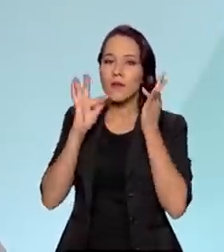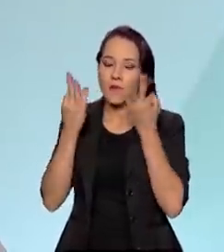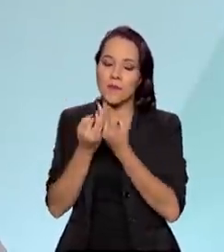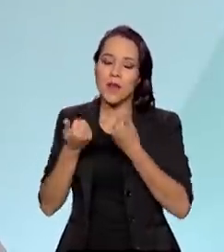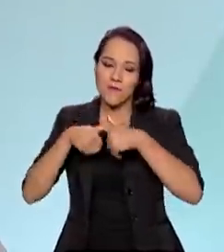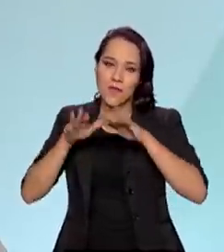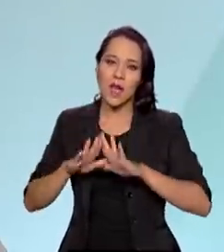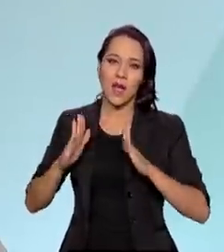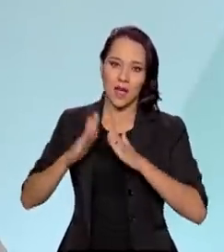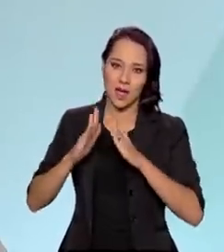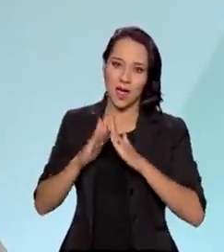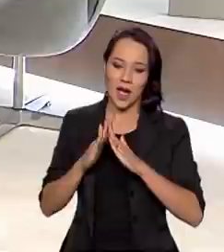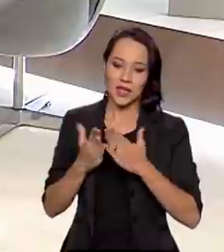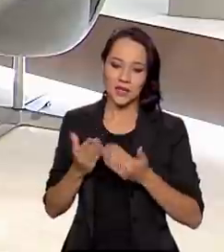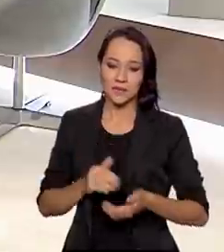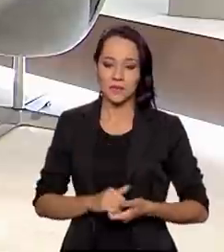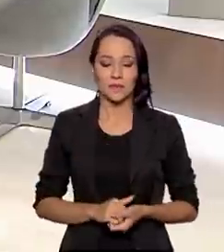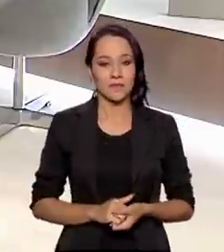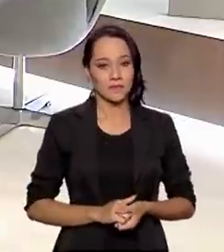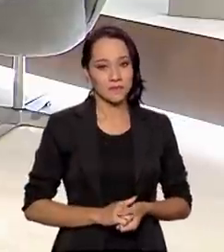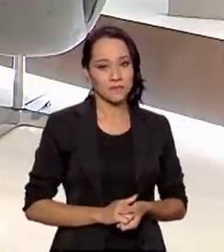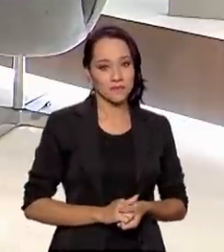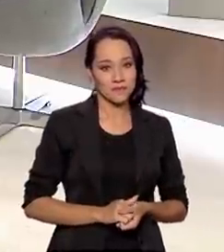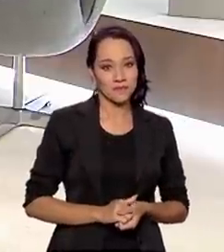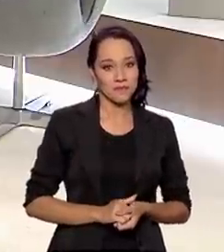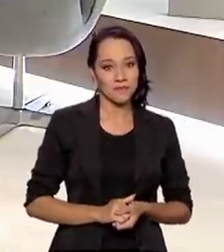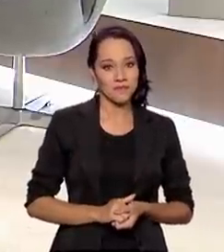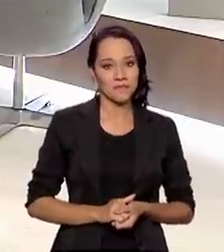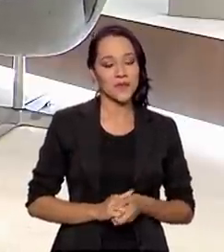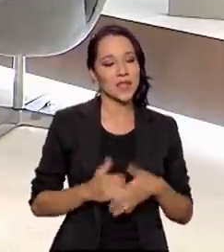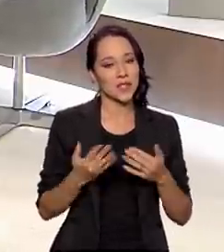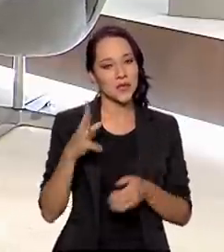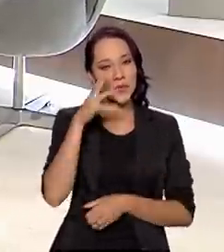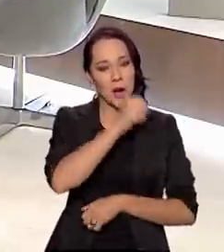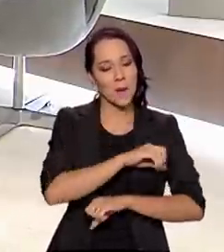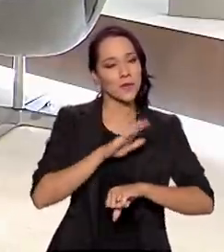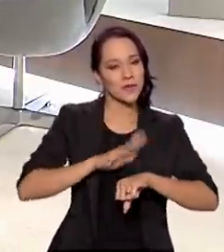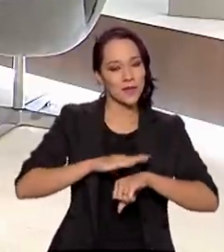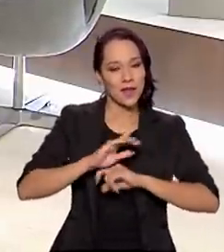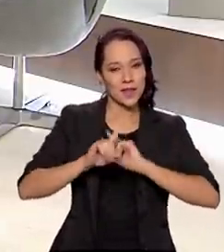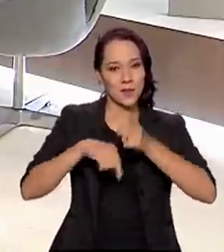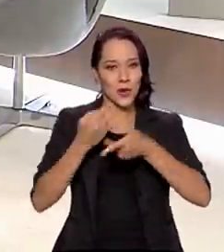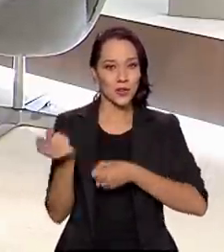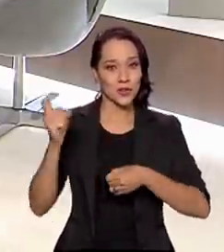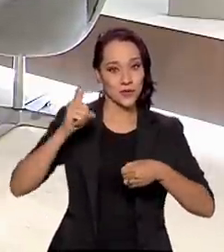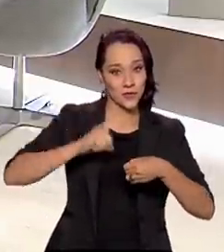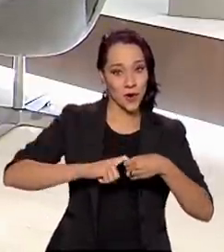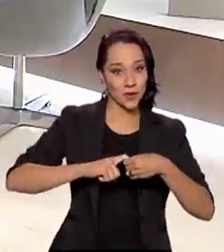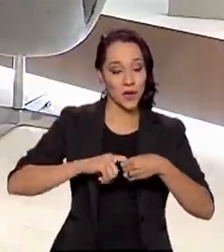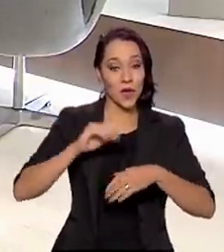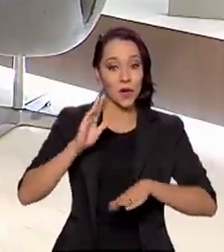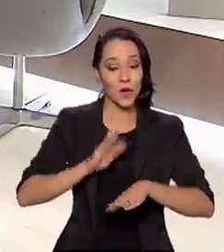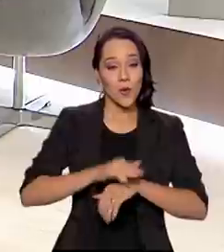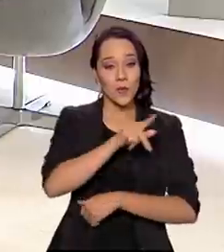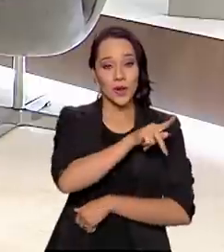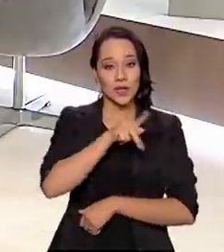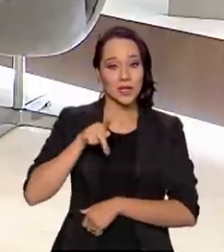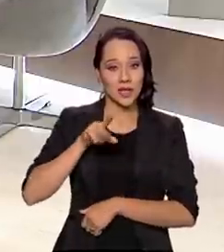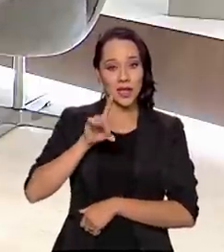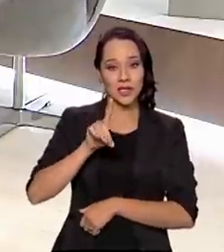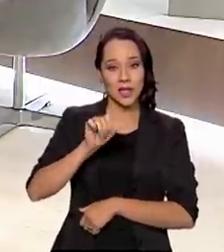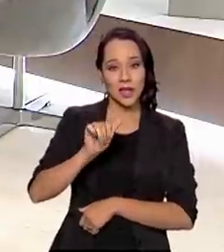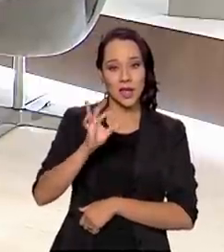poder ficar em casa, se assim decidisse. Vamos para um rápido intervalo, daqui a pouco voltamos com o presidente da